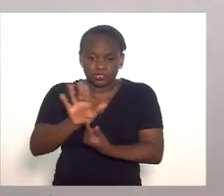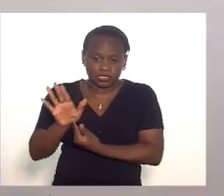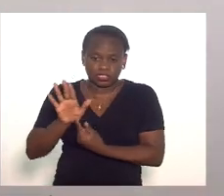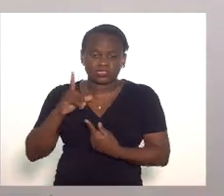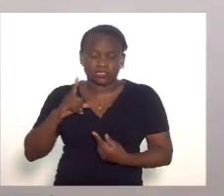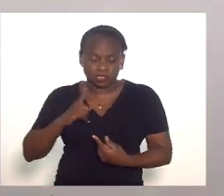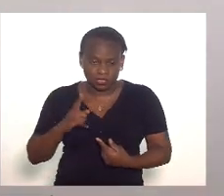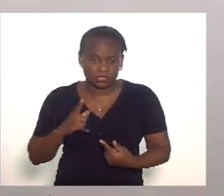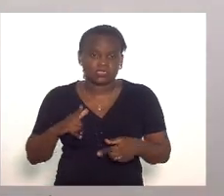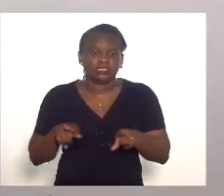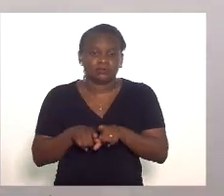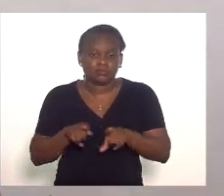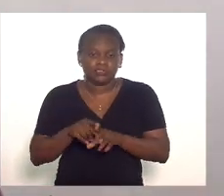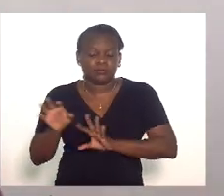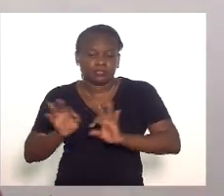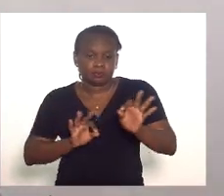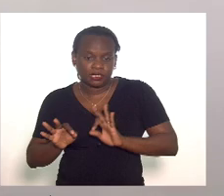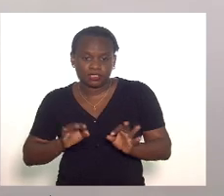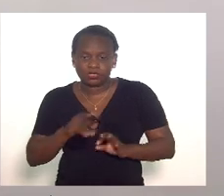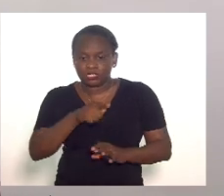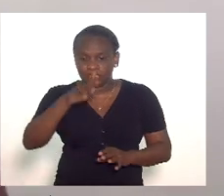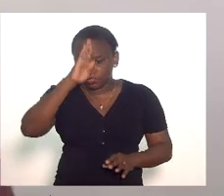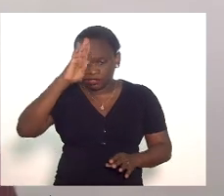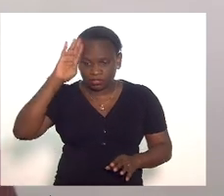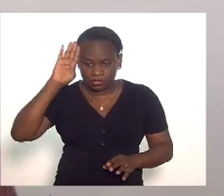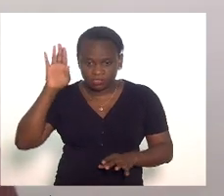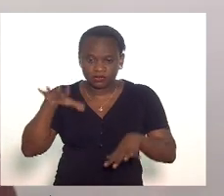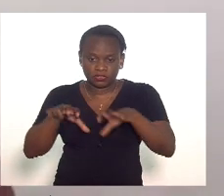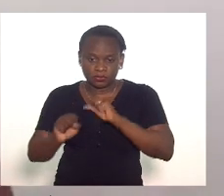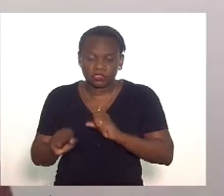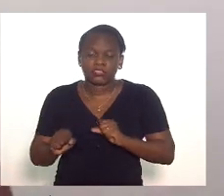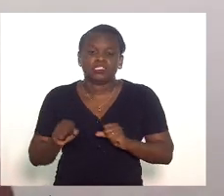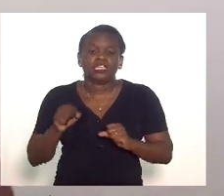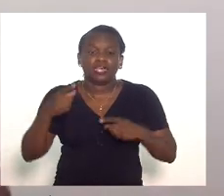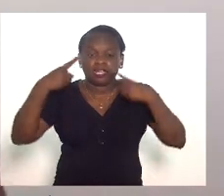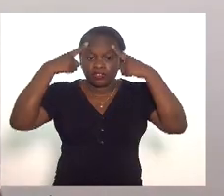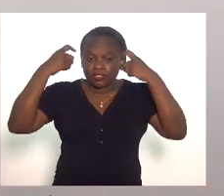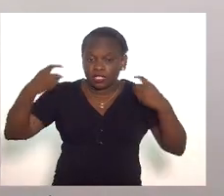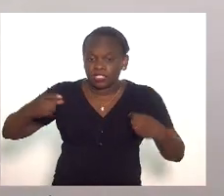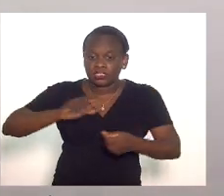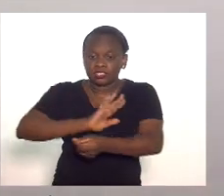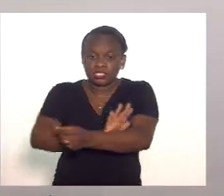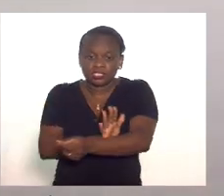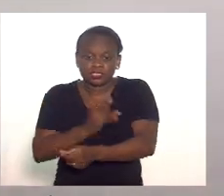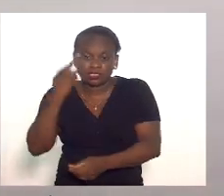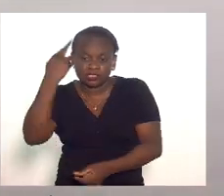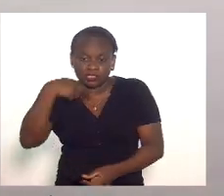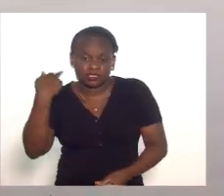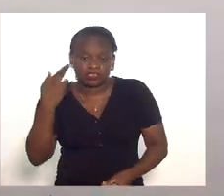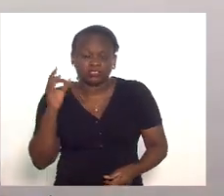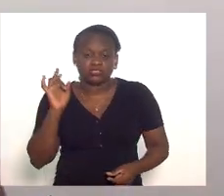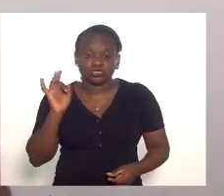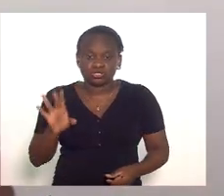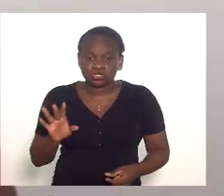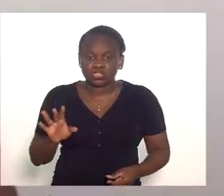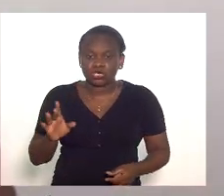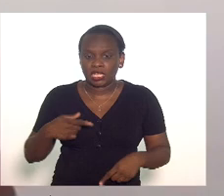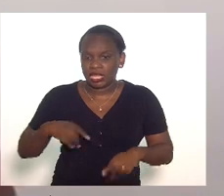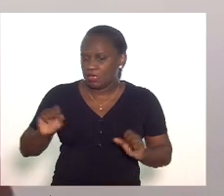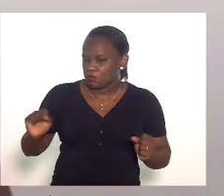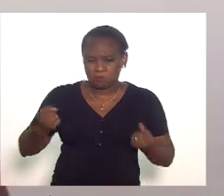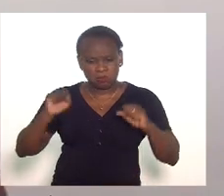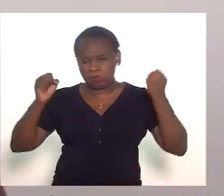mostram a formulação desses acadêmicos é que a violência racial ela não é um ato de fúria